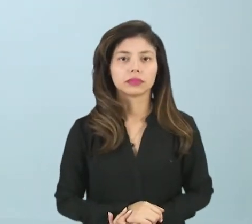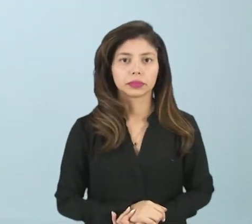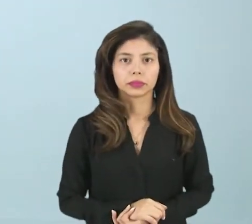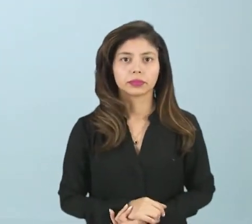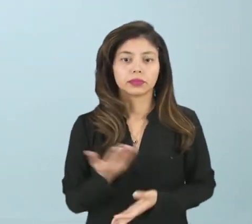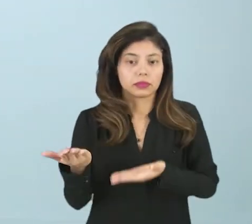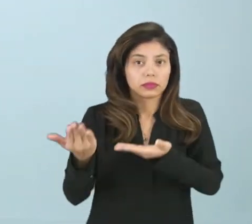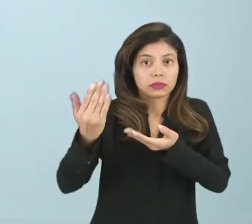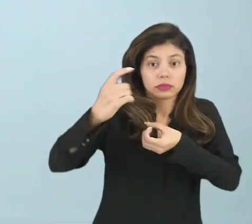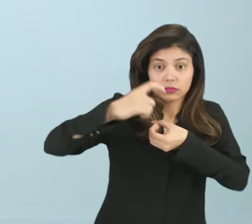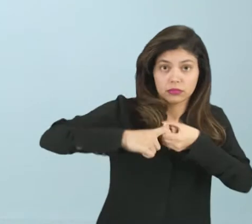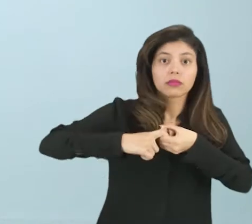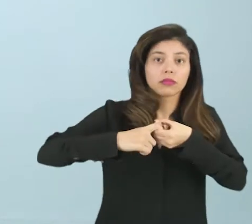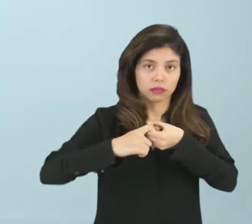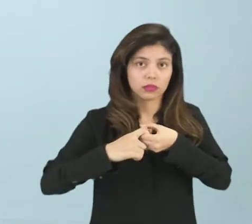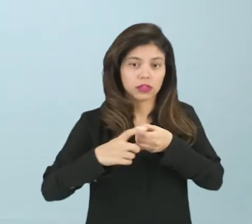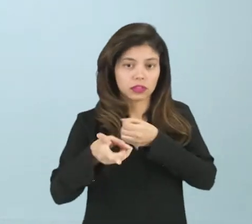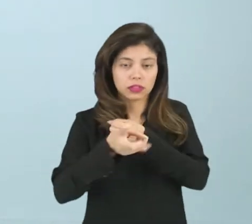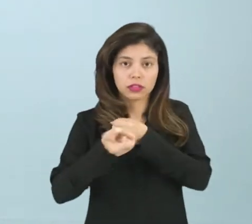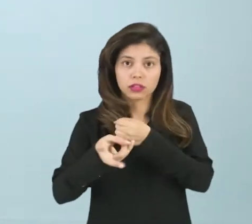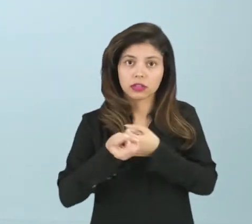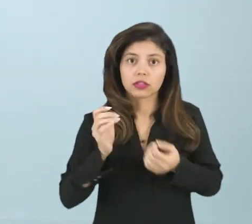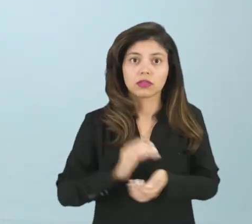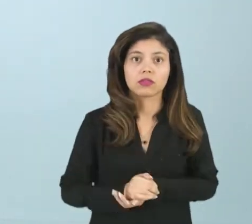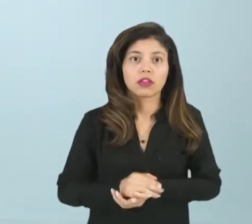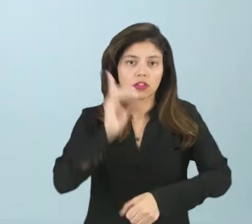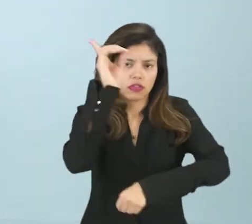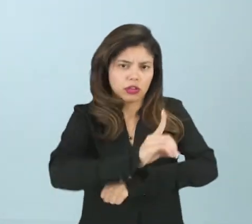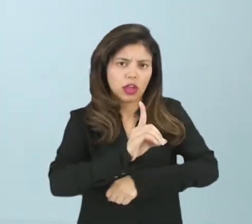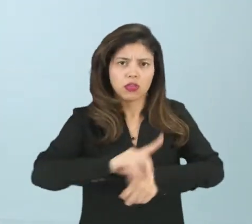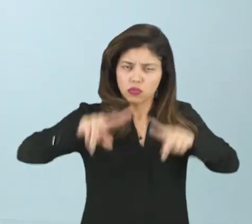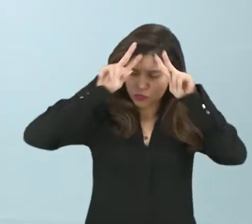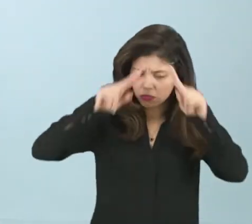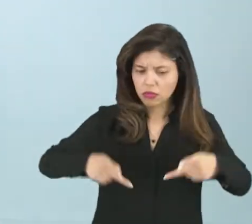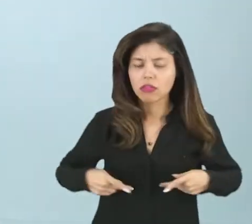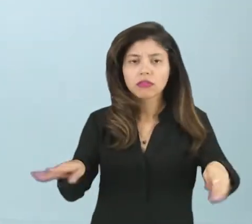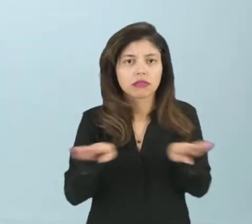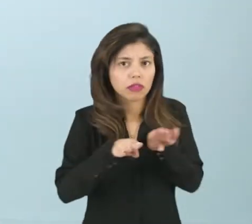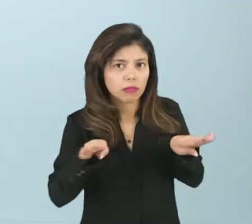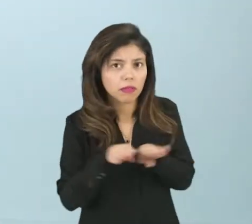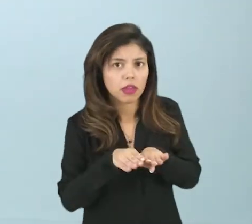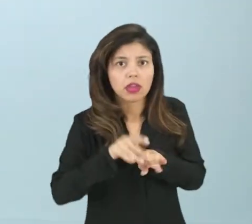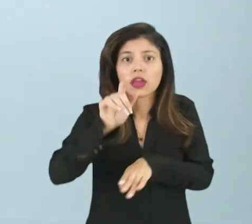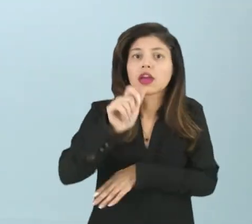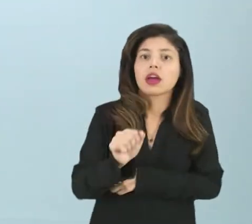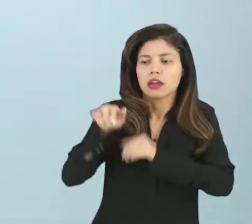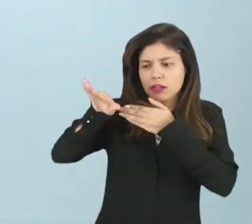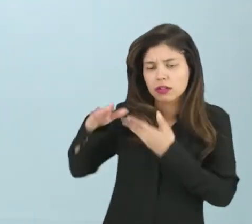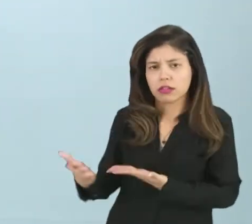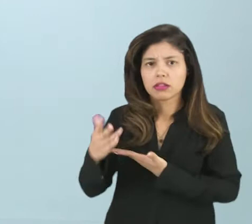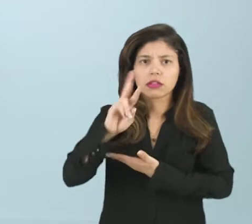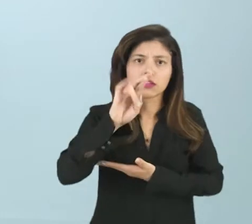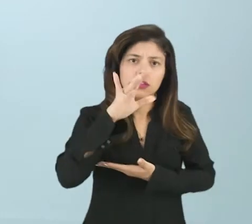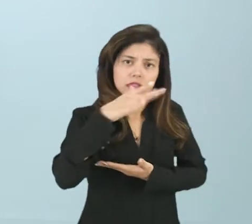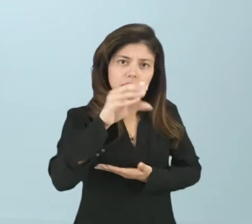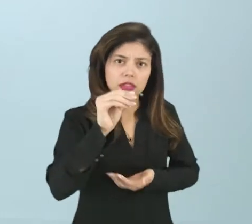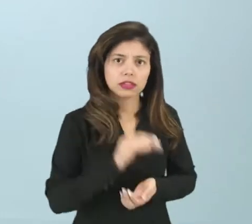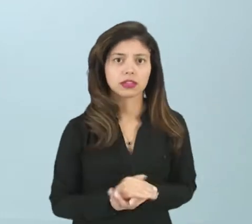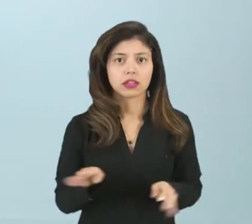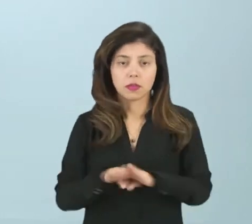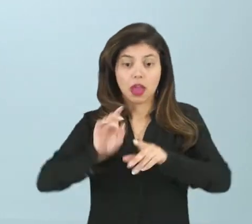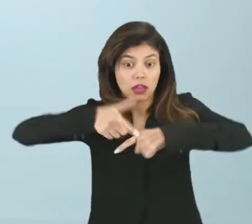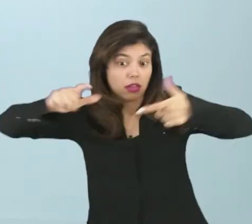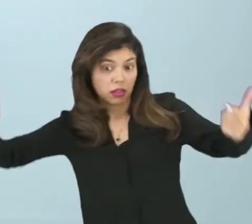que vêm de direitos adquiridos, direitos humanos, graça, a grande revolução francesa, que deu